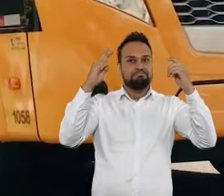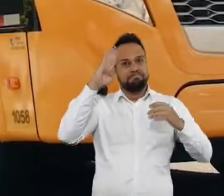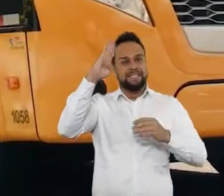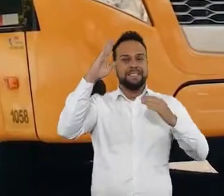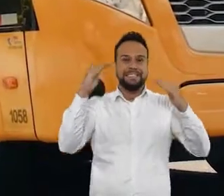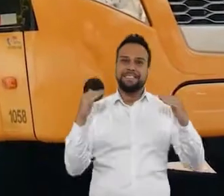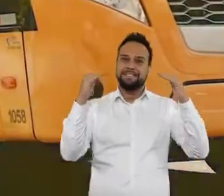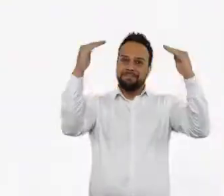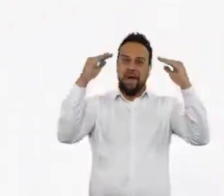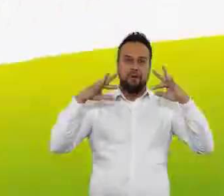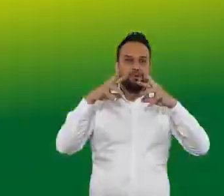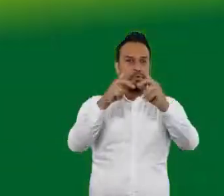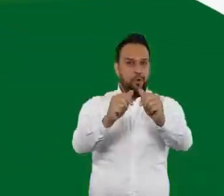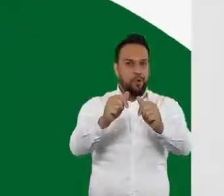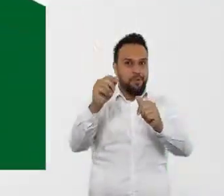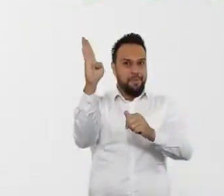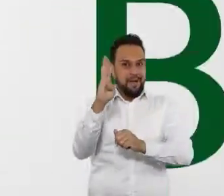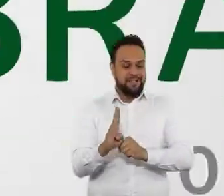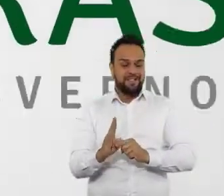acima de tudo.